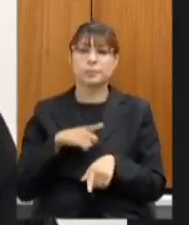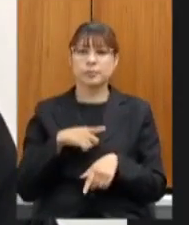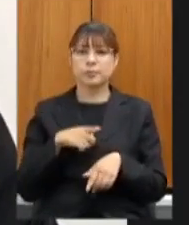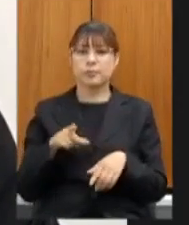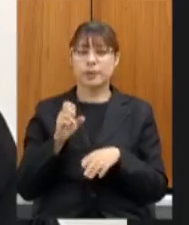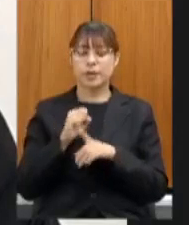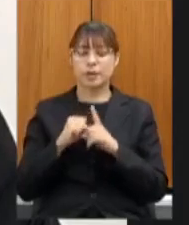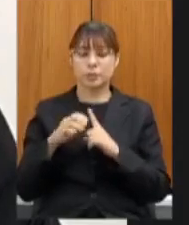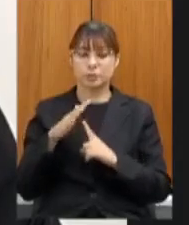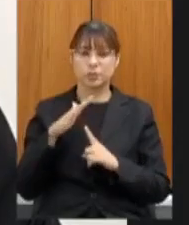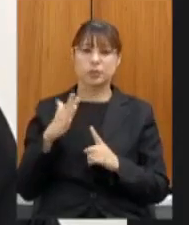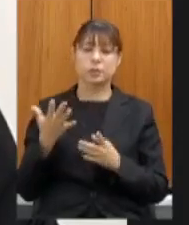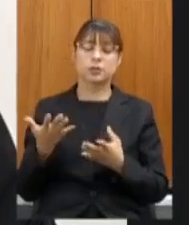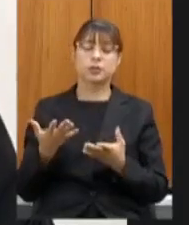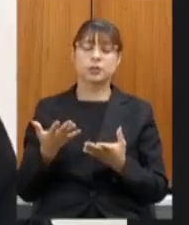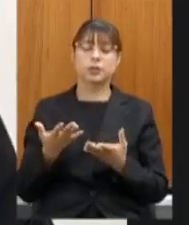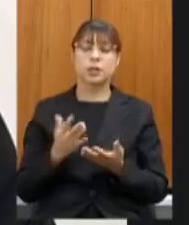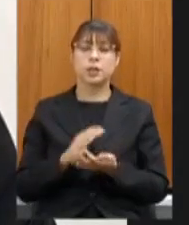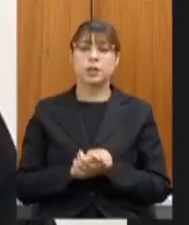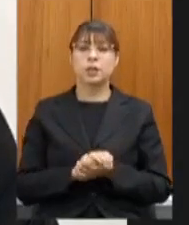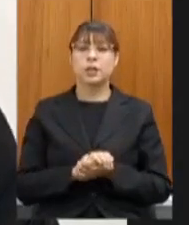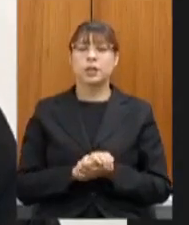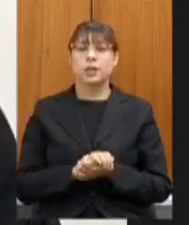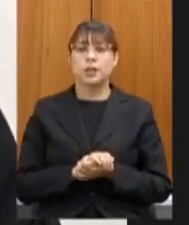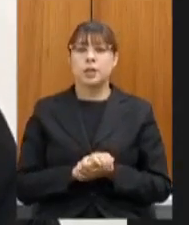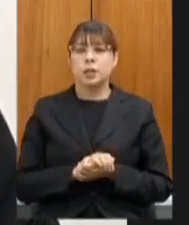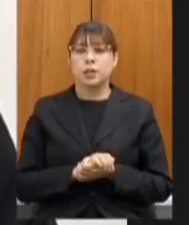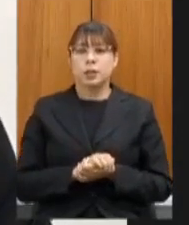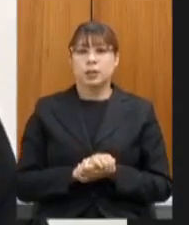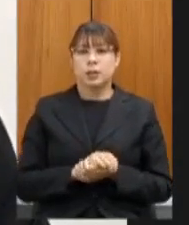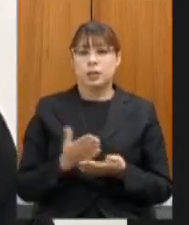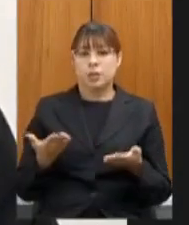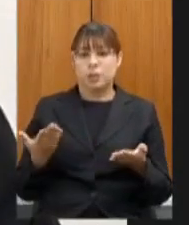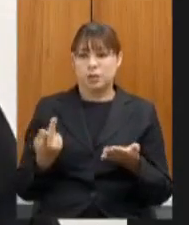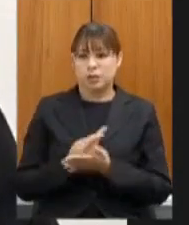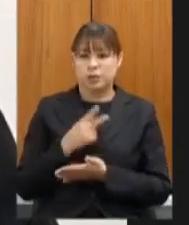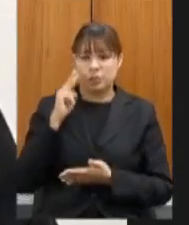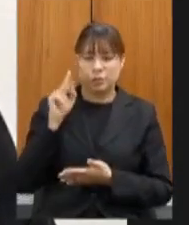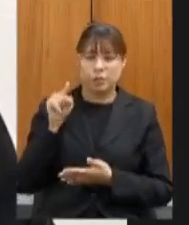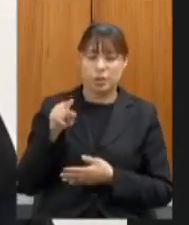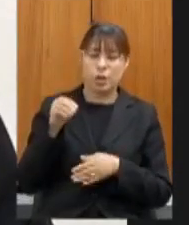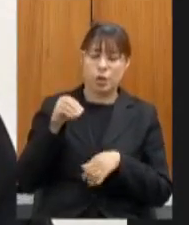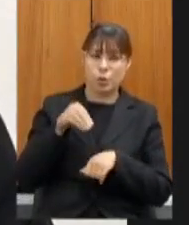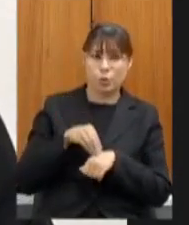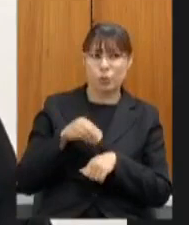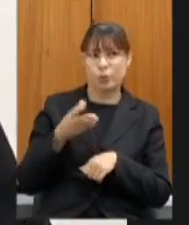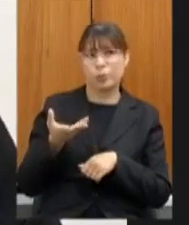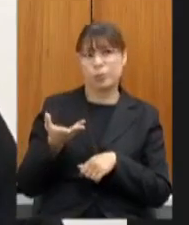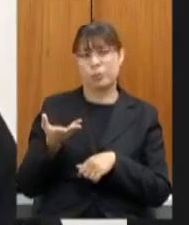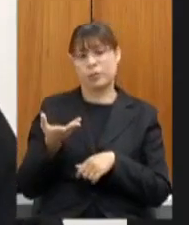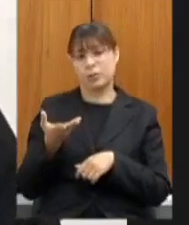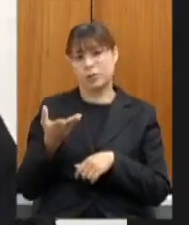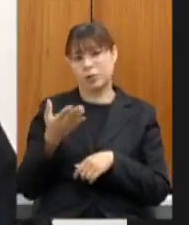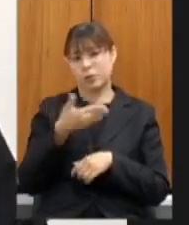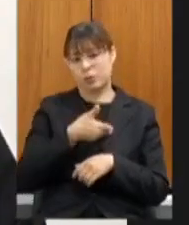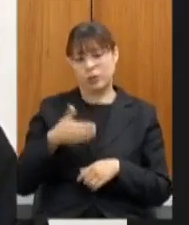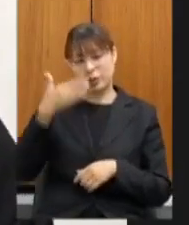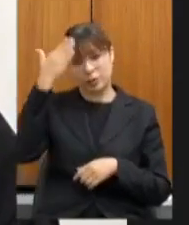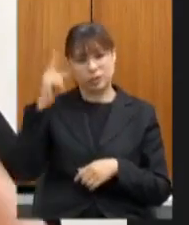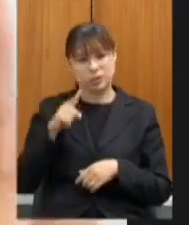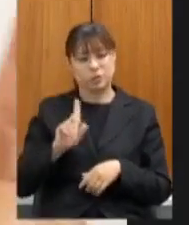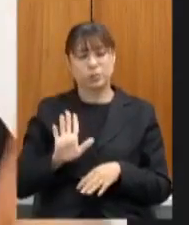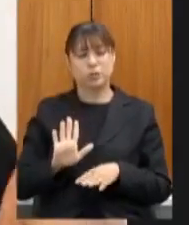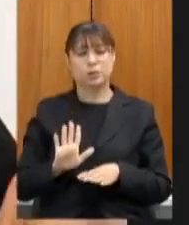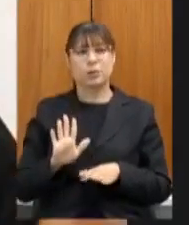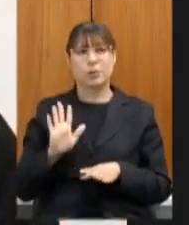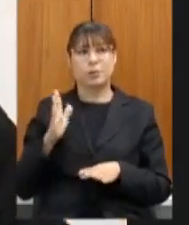como geral e nós pegamos ela aos frangalhos sabemos que a culpa não é do governo Zema e aí naquela ocasião